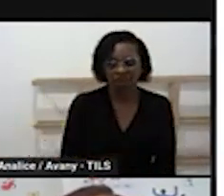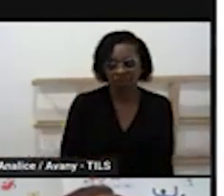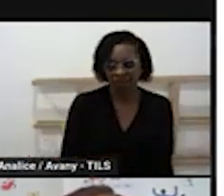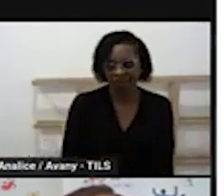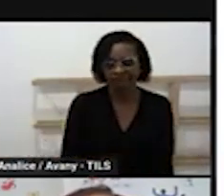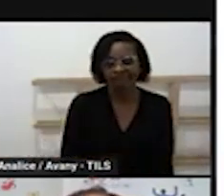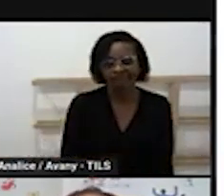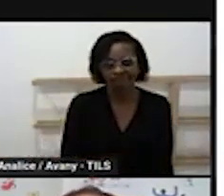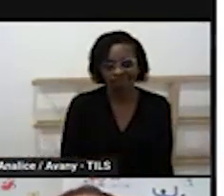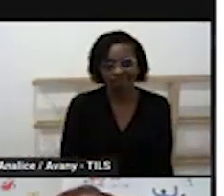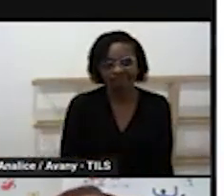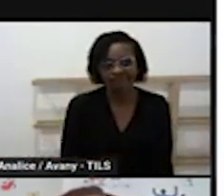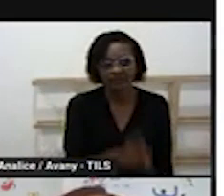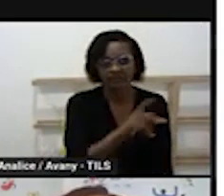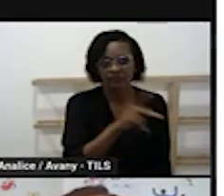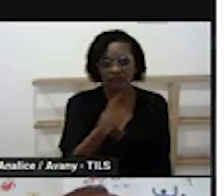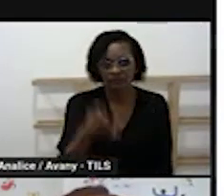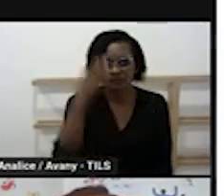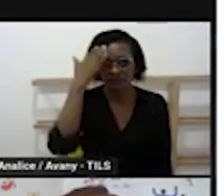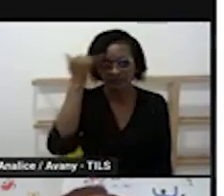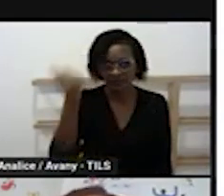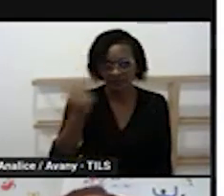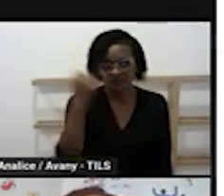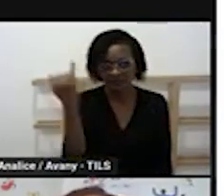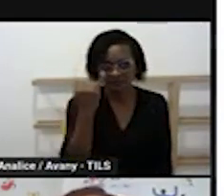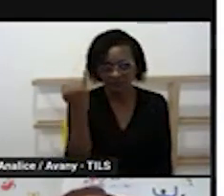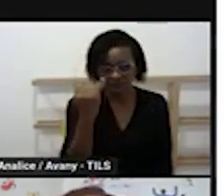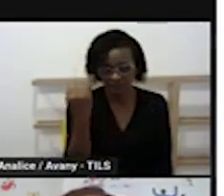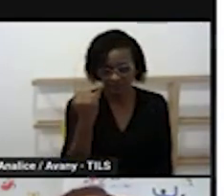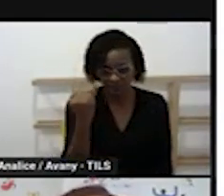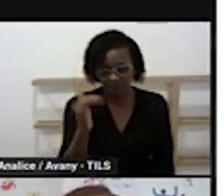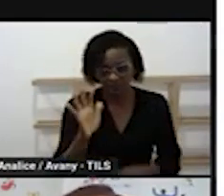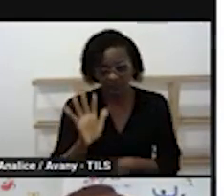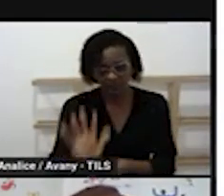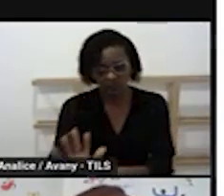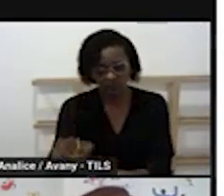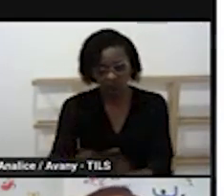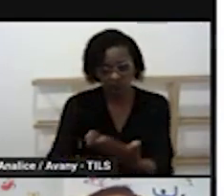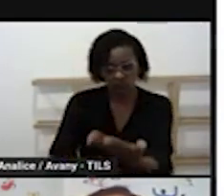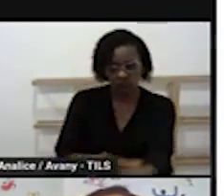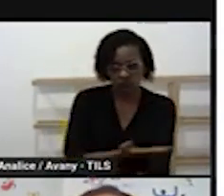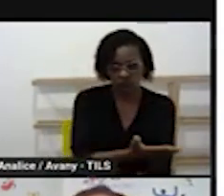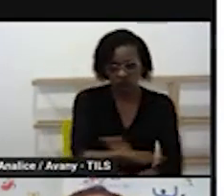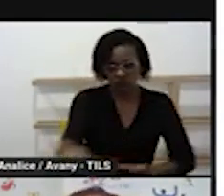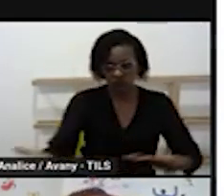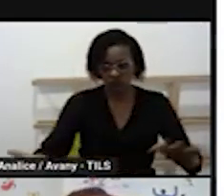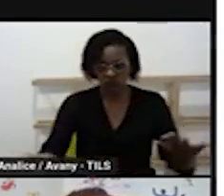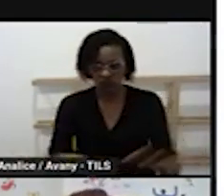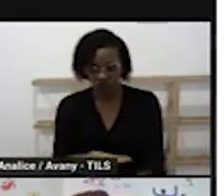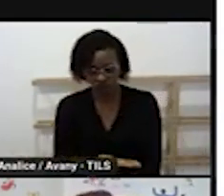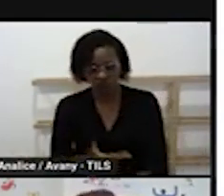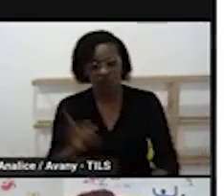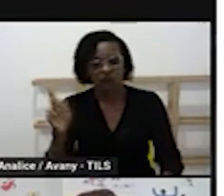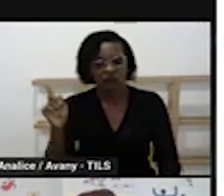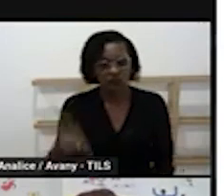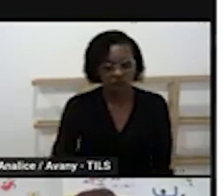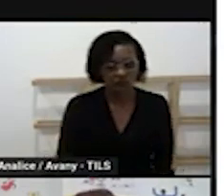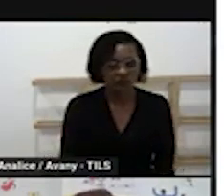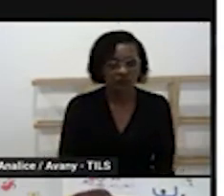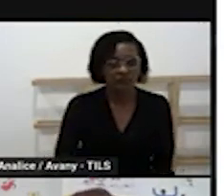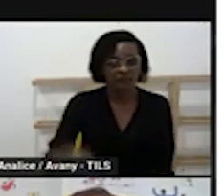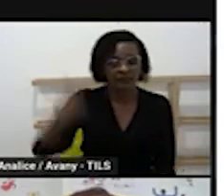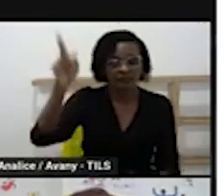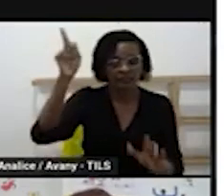função né ser esse mediador e esse educador o tempo todo na rotina e essa